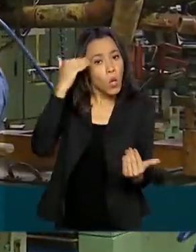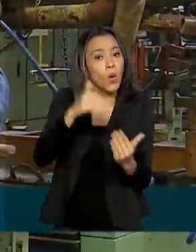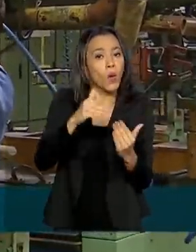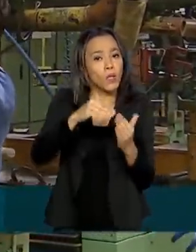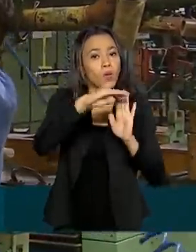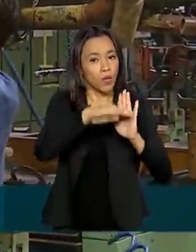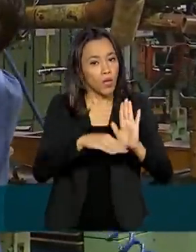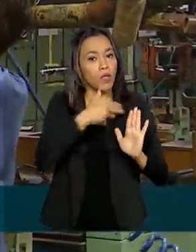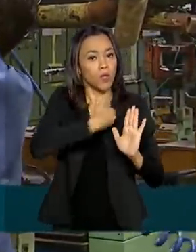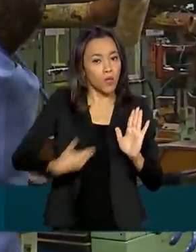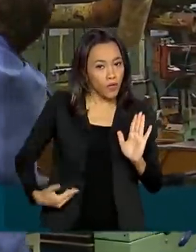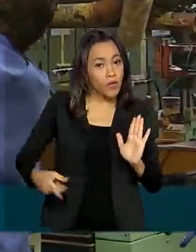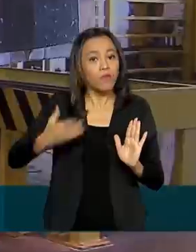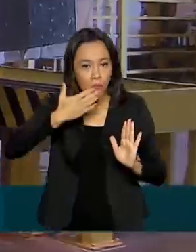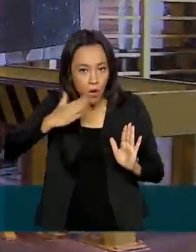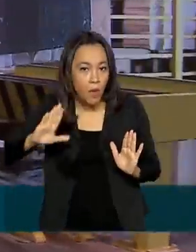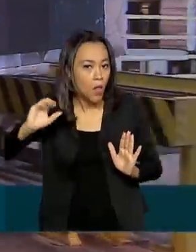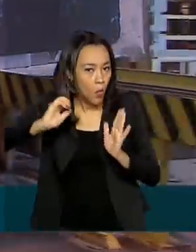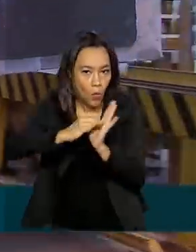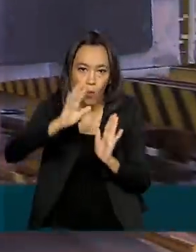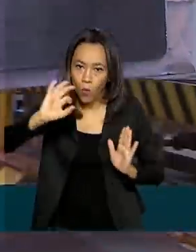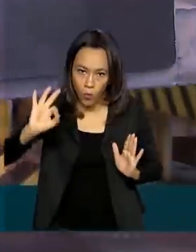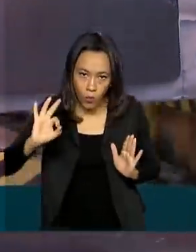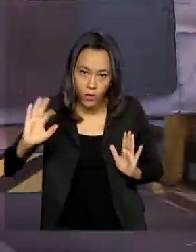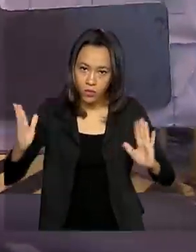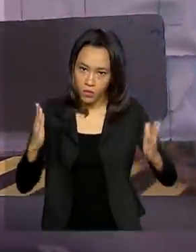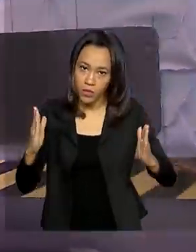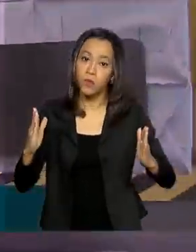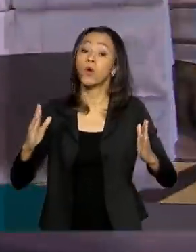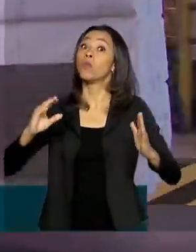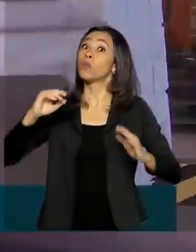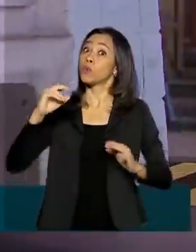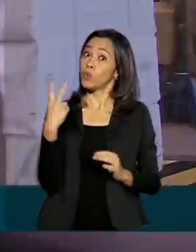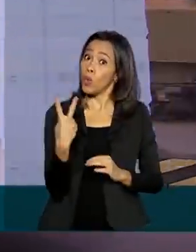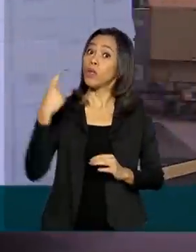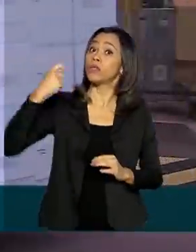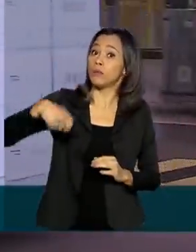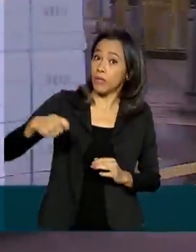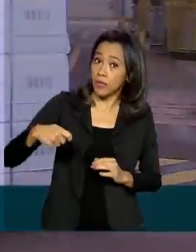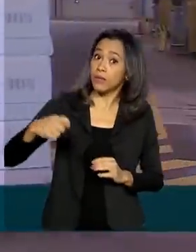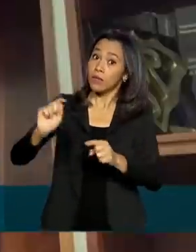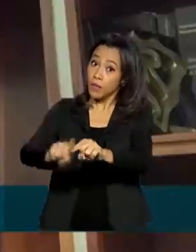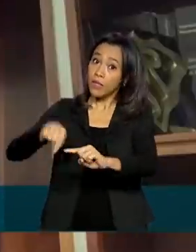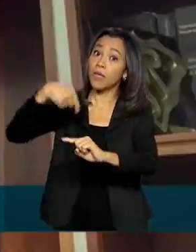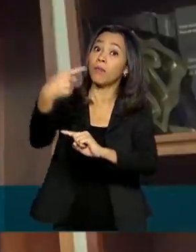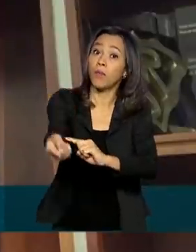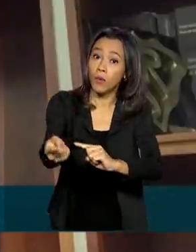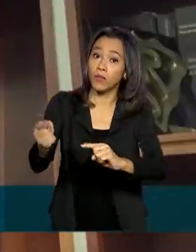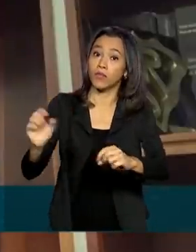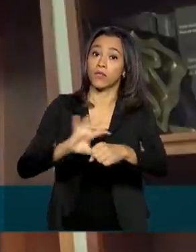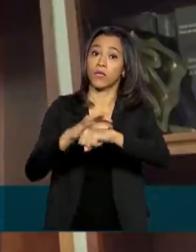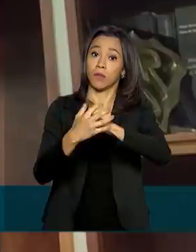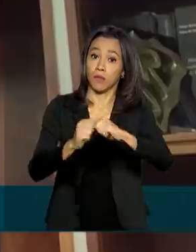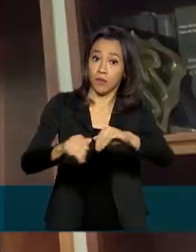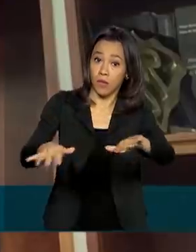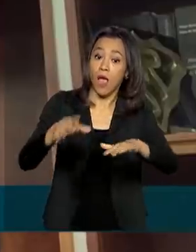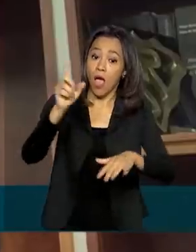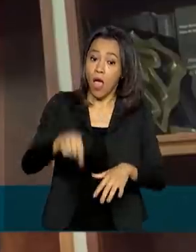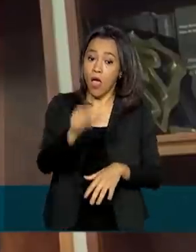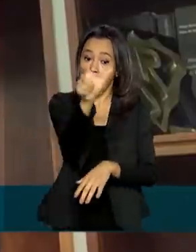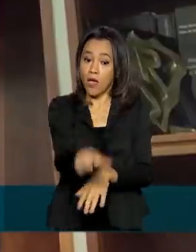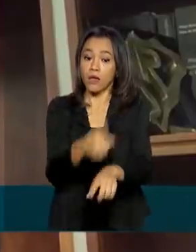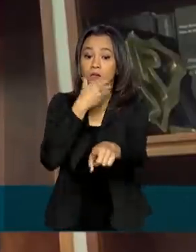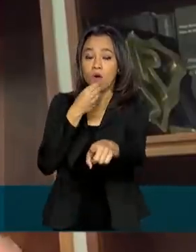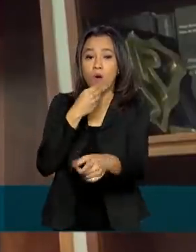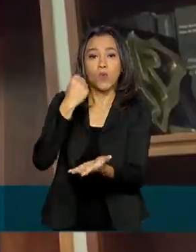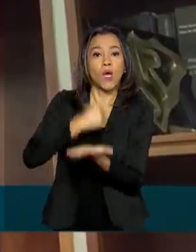comprometem a não demitir durante a pandemia e por dois meses após a crise. Foi o que fez este tabelião de